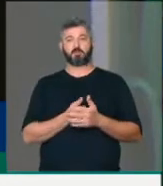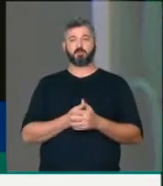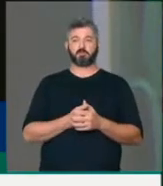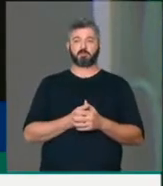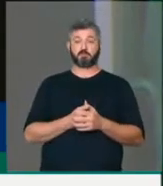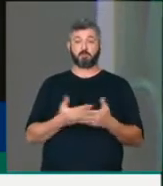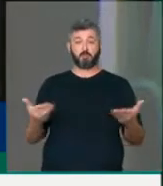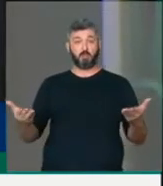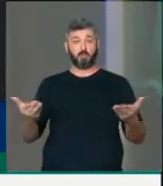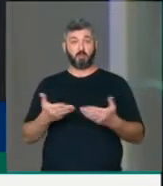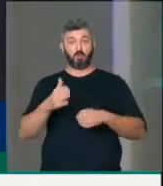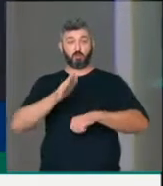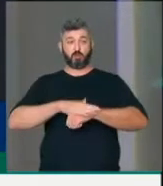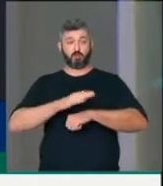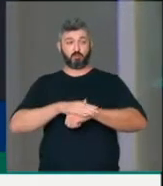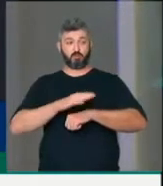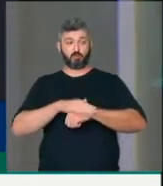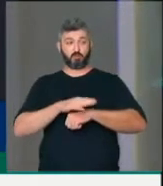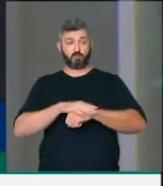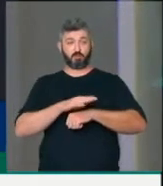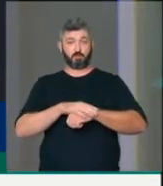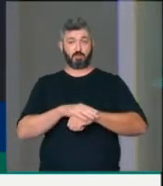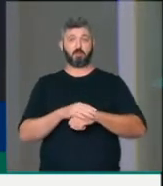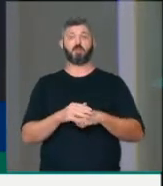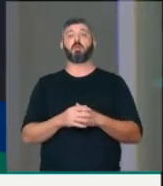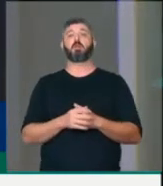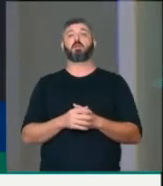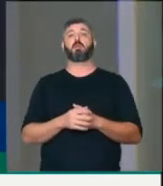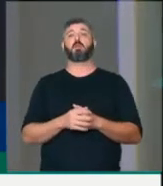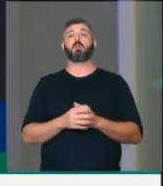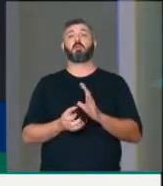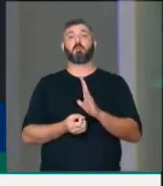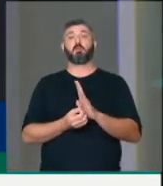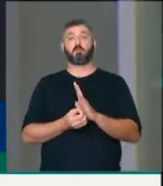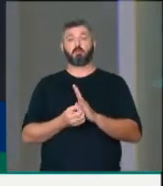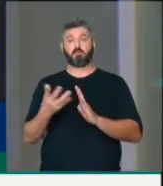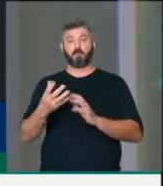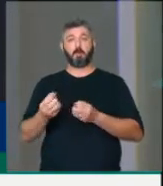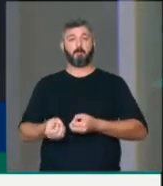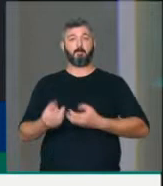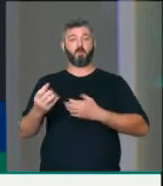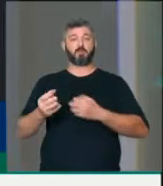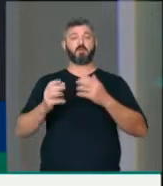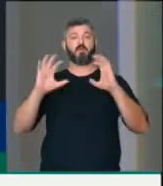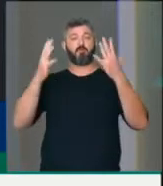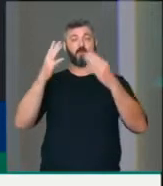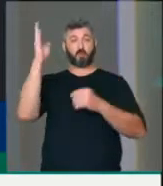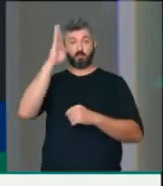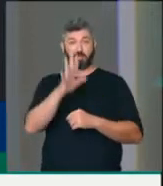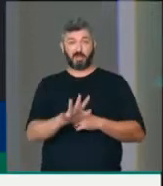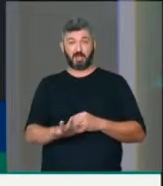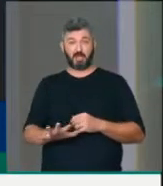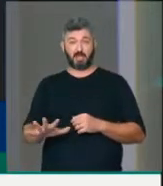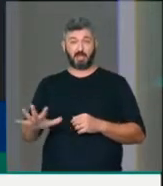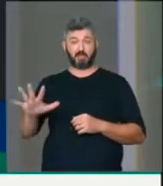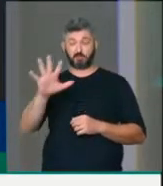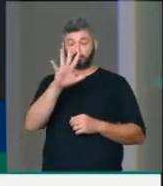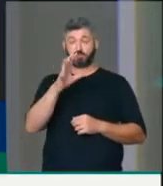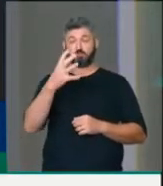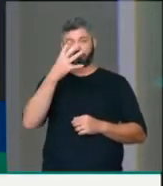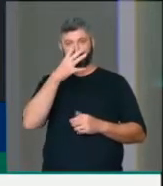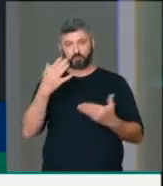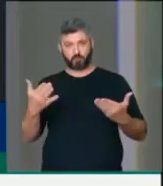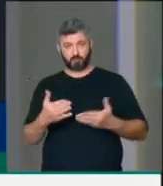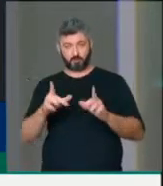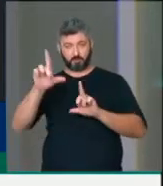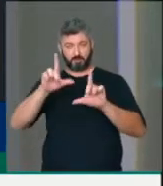agora, neste momento, vários produtores de eventos de todo o Brasil estão nos assistindo